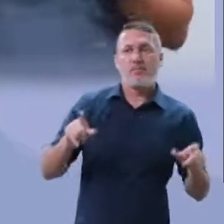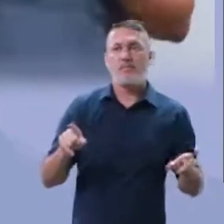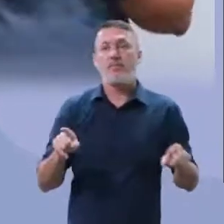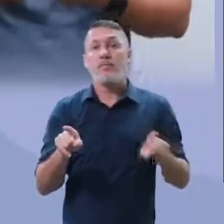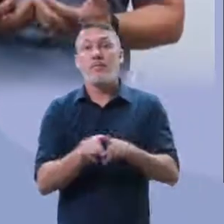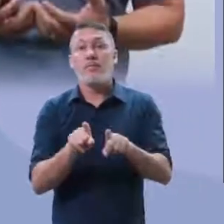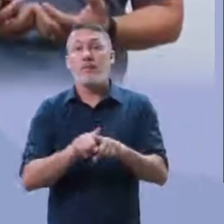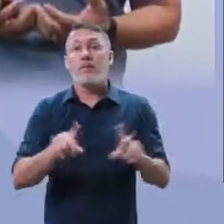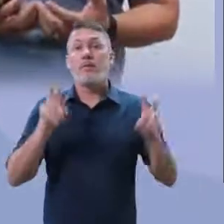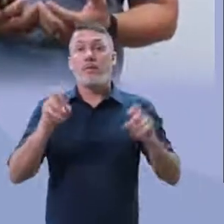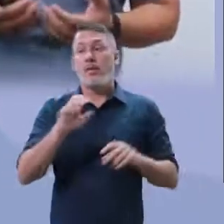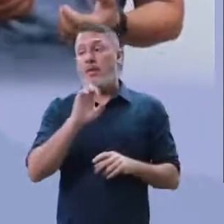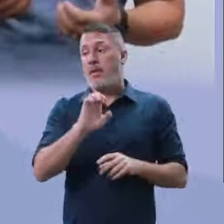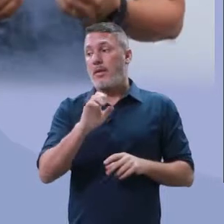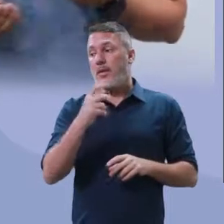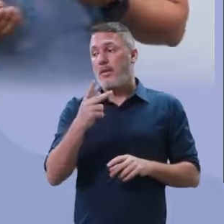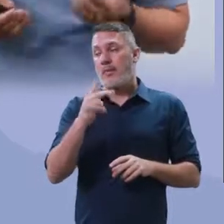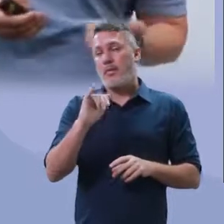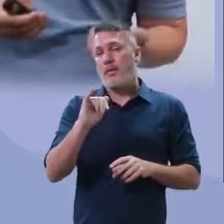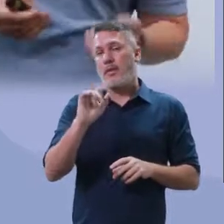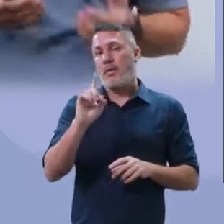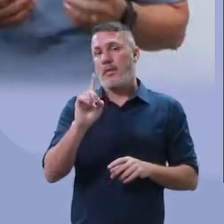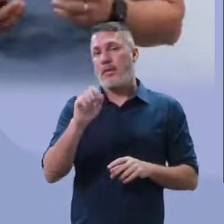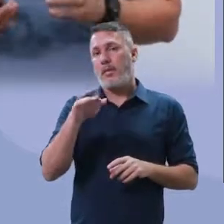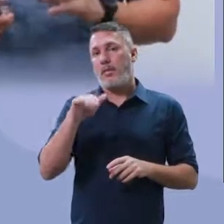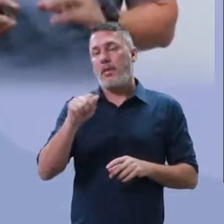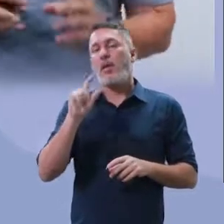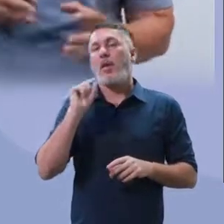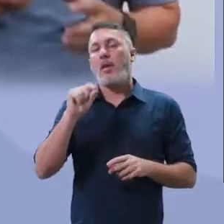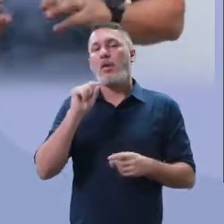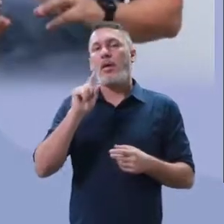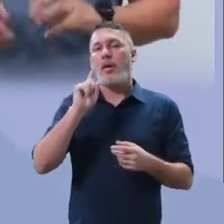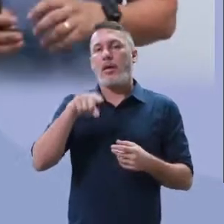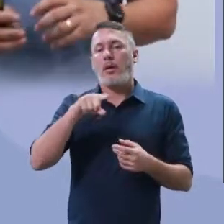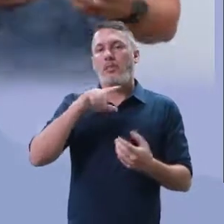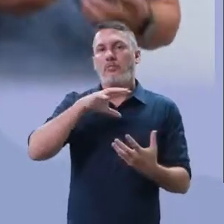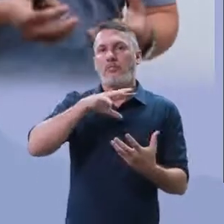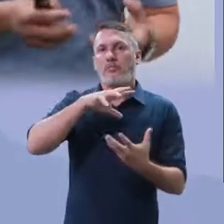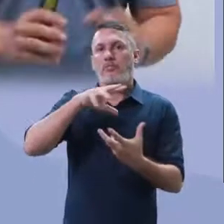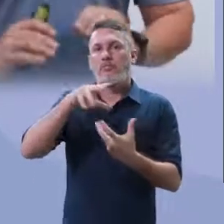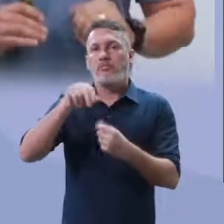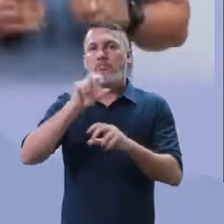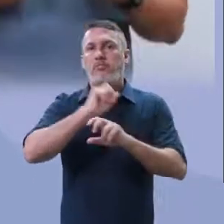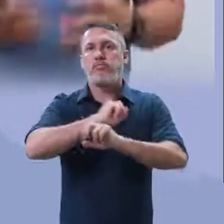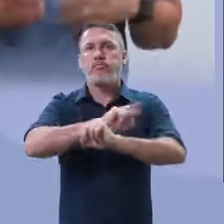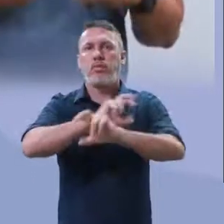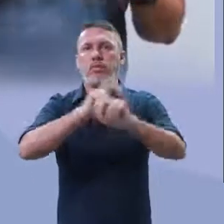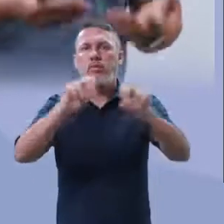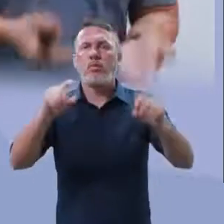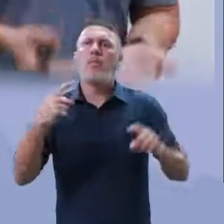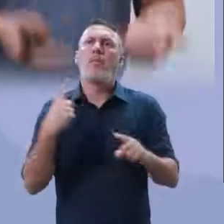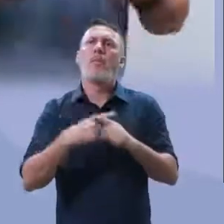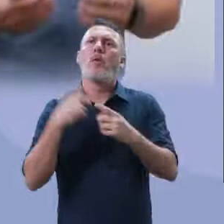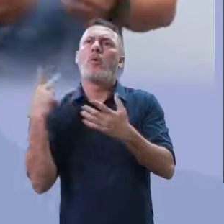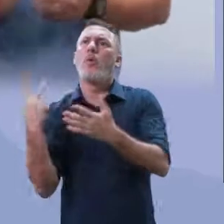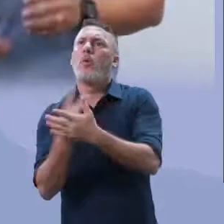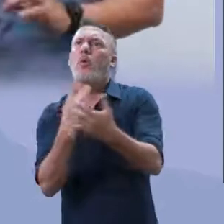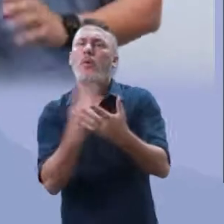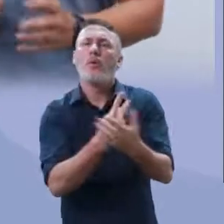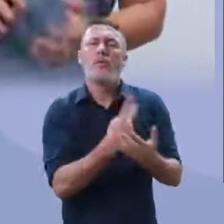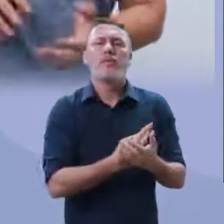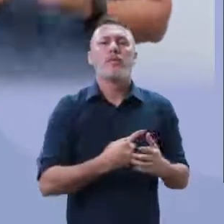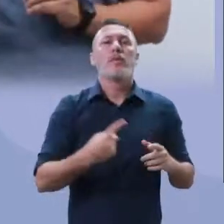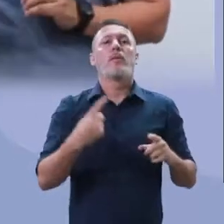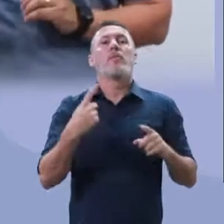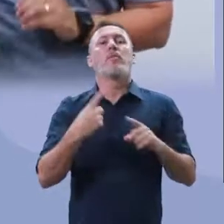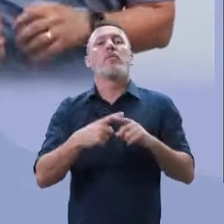epidemia. O que é epidemia no Brasil? Por que ocorrem essas epidemias? Por que o SUS não está